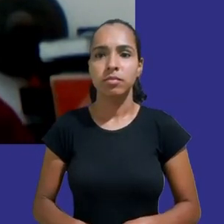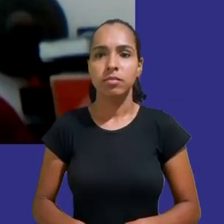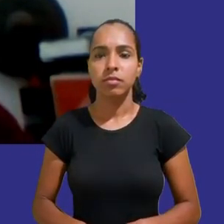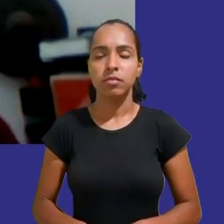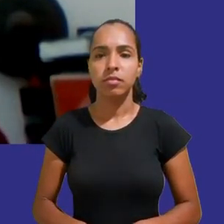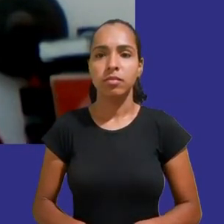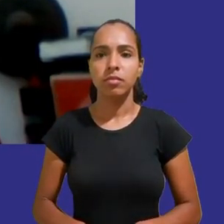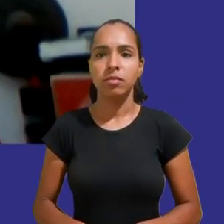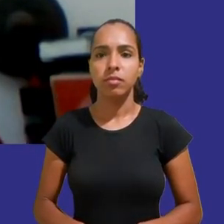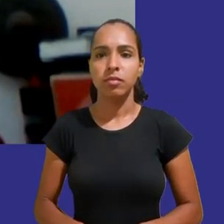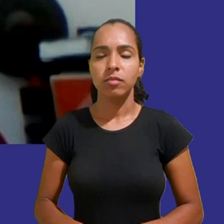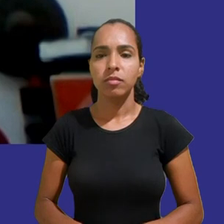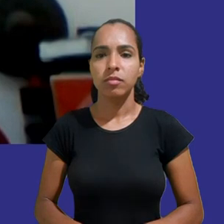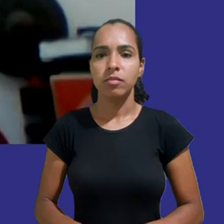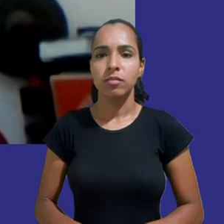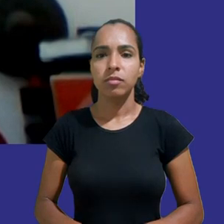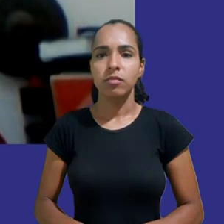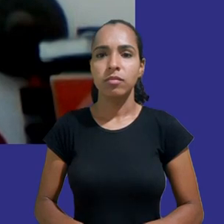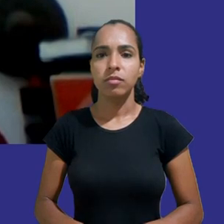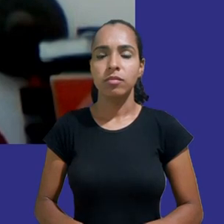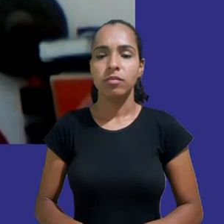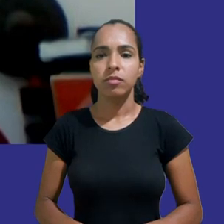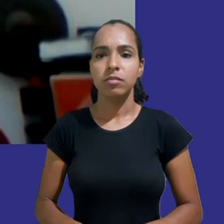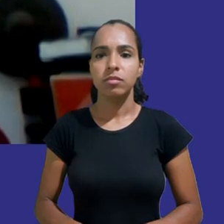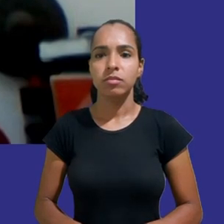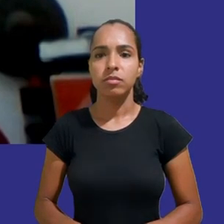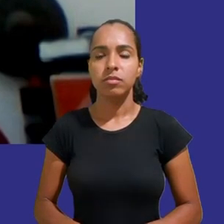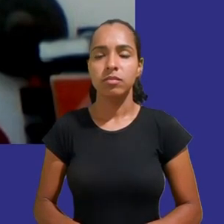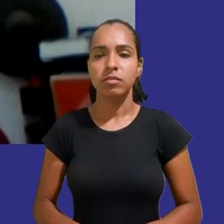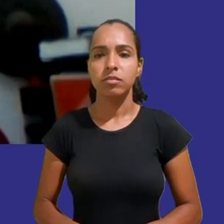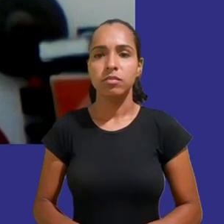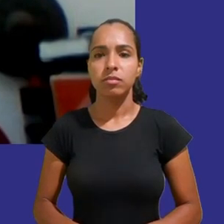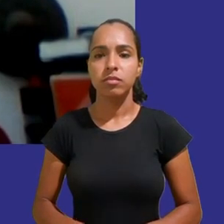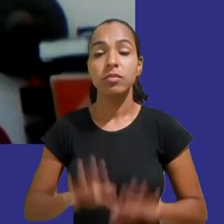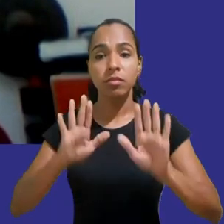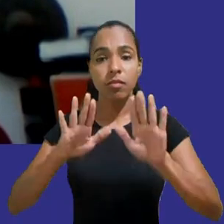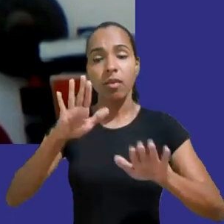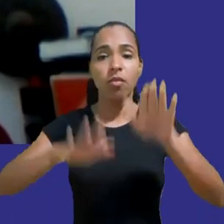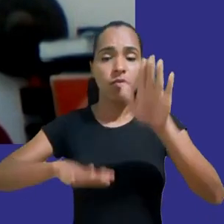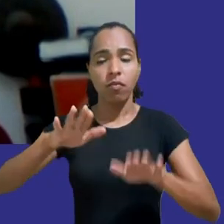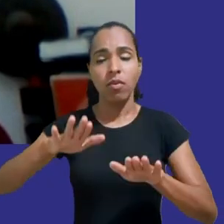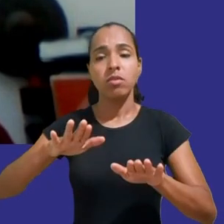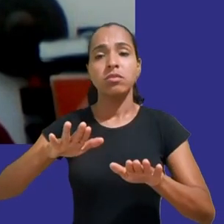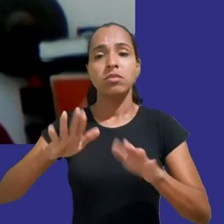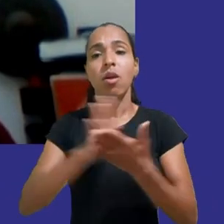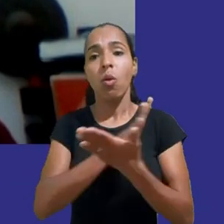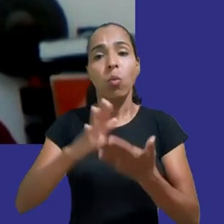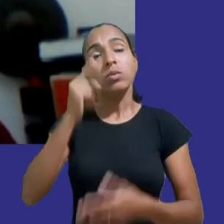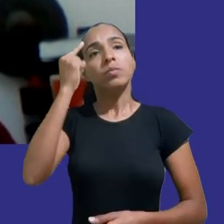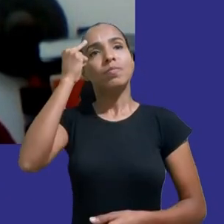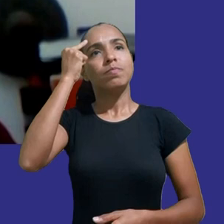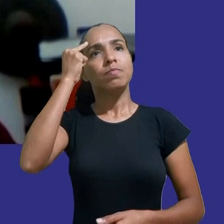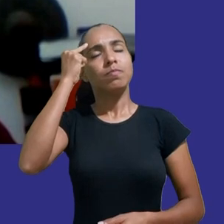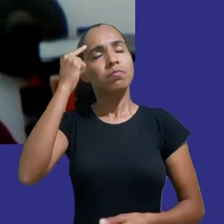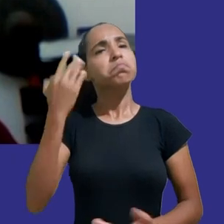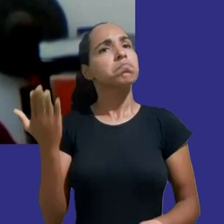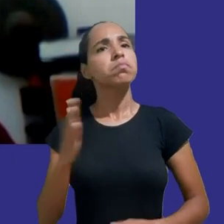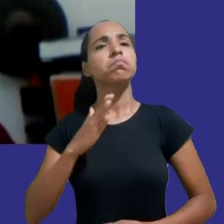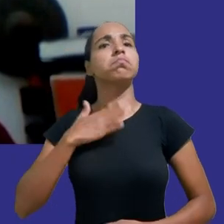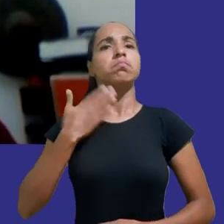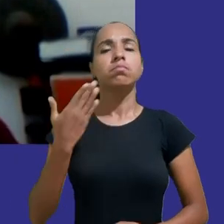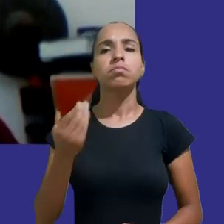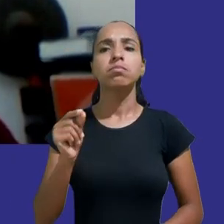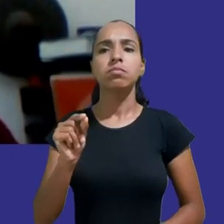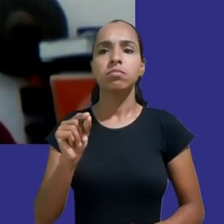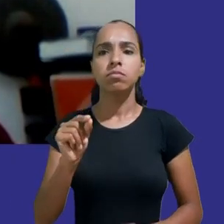mas o que talvez surpreenda muitas pessoas é que também observamos que o regulamento geral sobre a proteção de